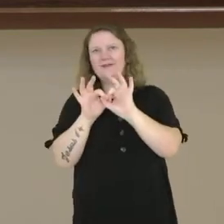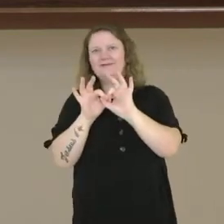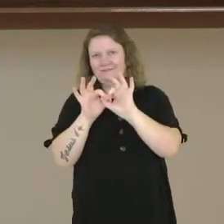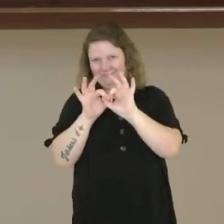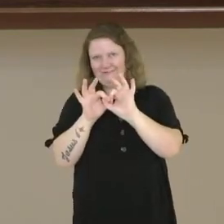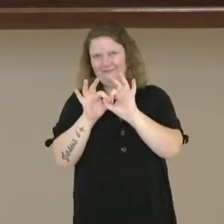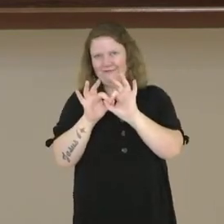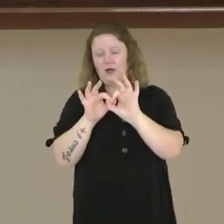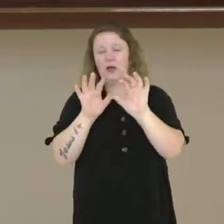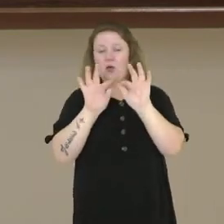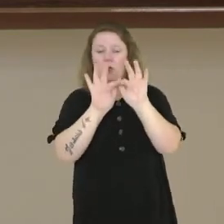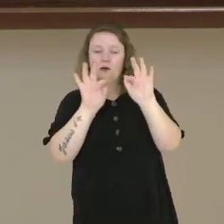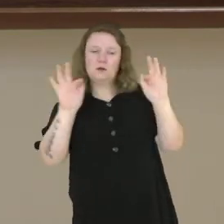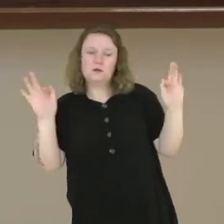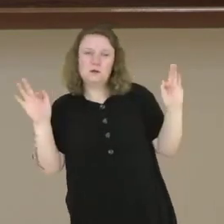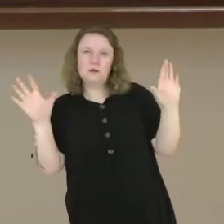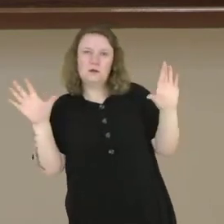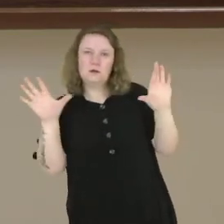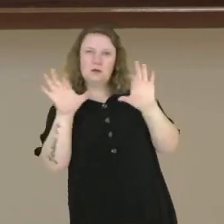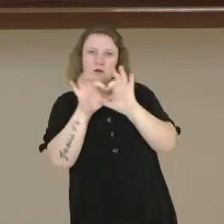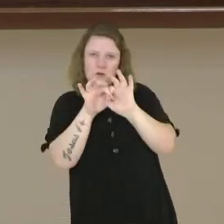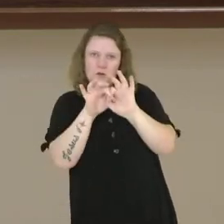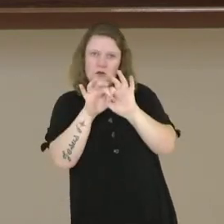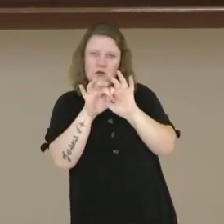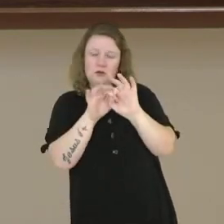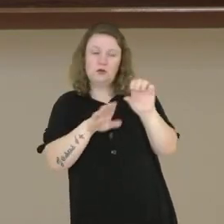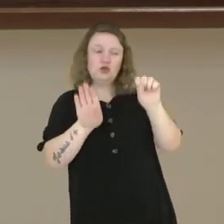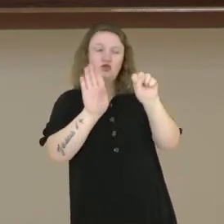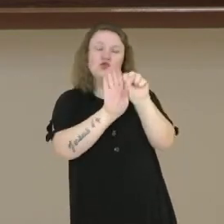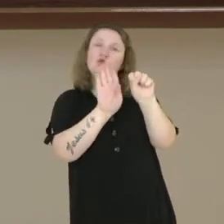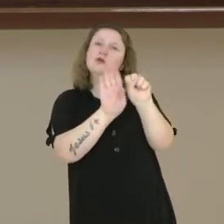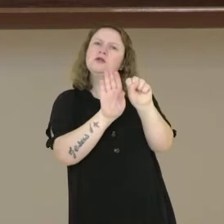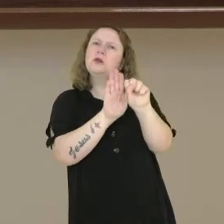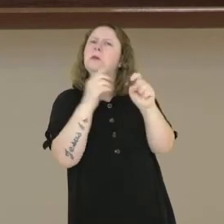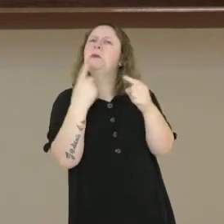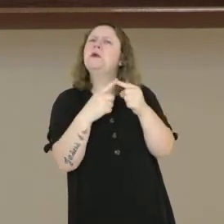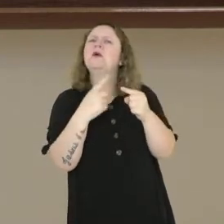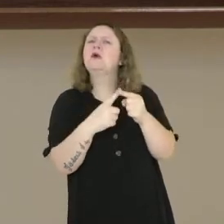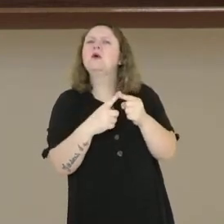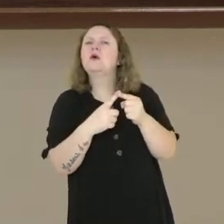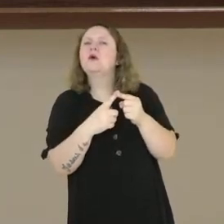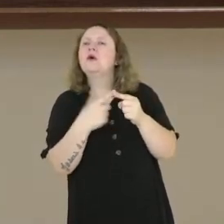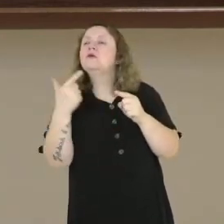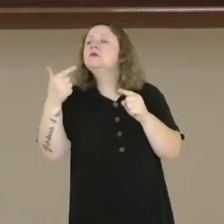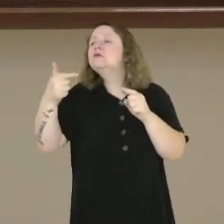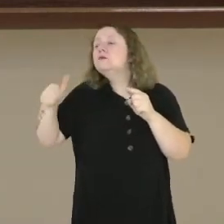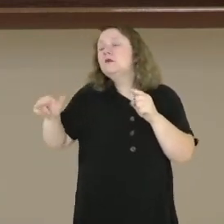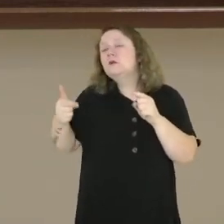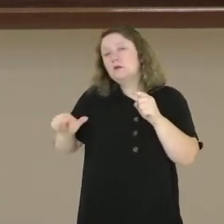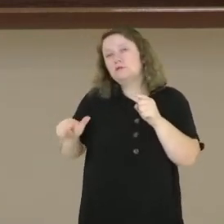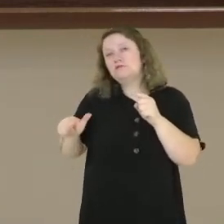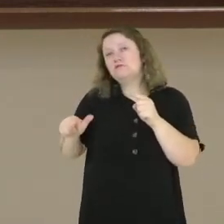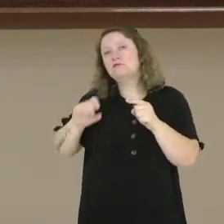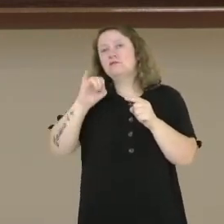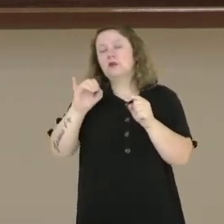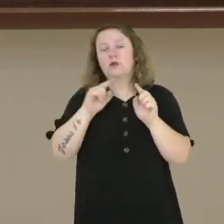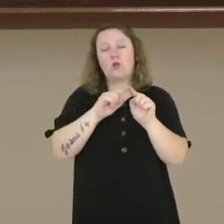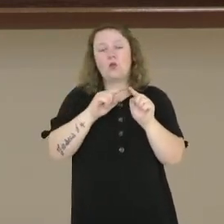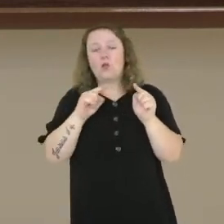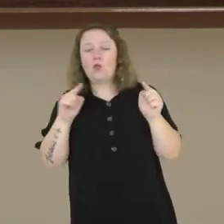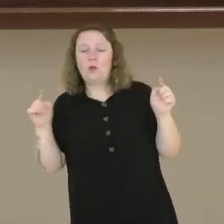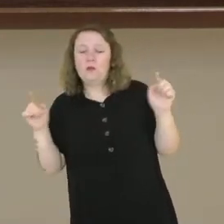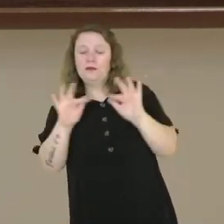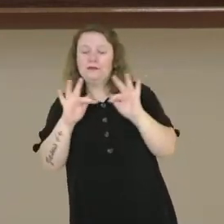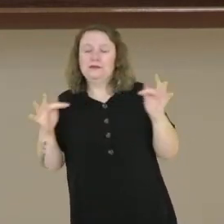subordinada. E por que ela é substantiva? Porque neste caso, o que vem depois, se fosse um período simples,